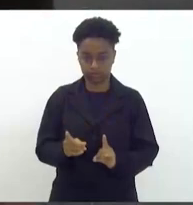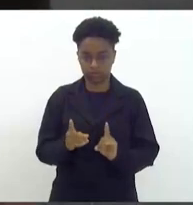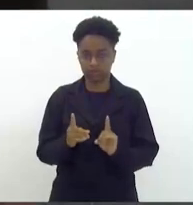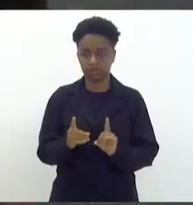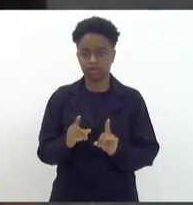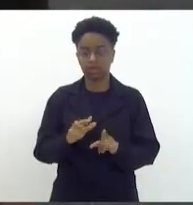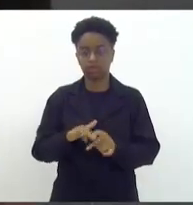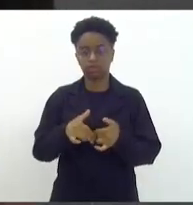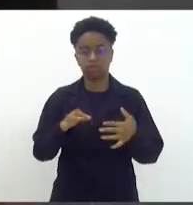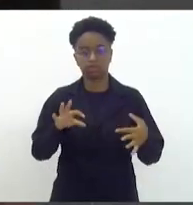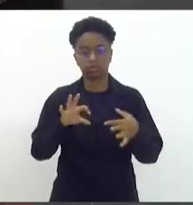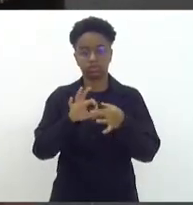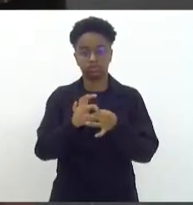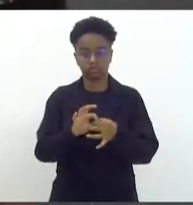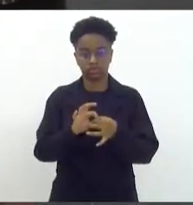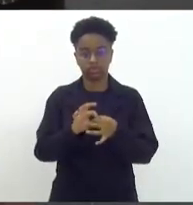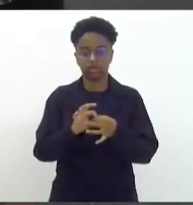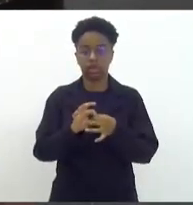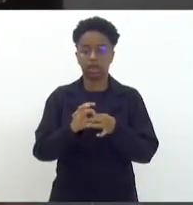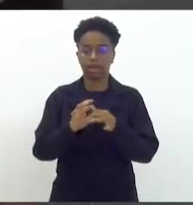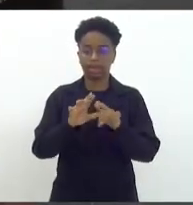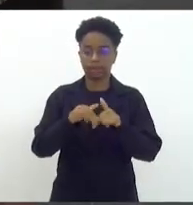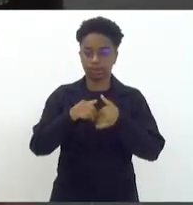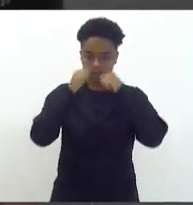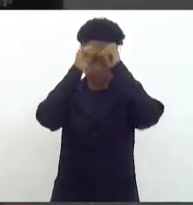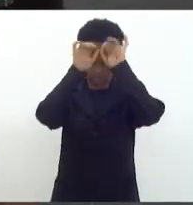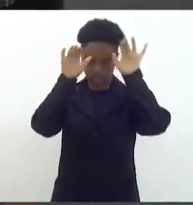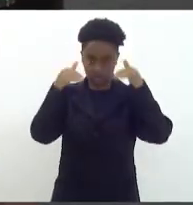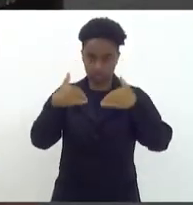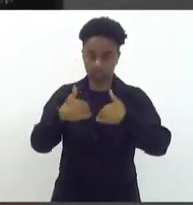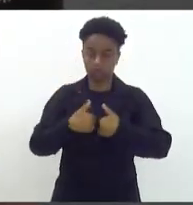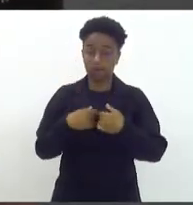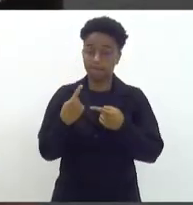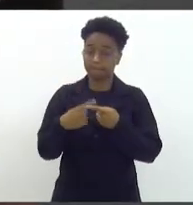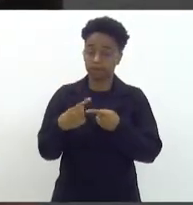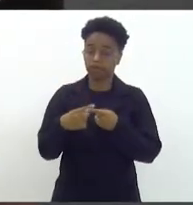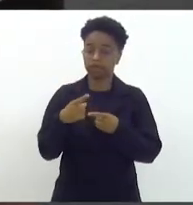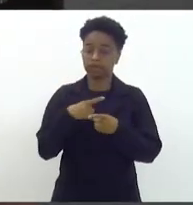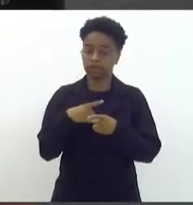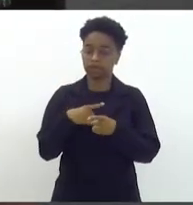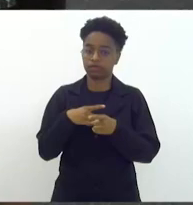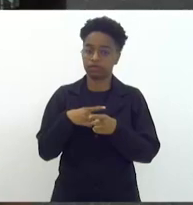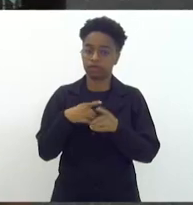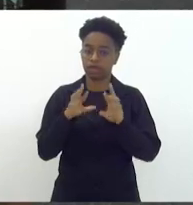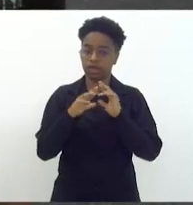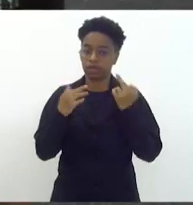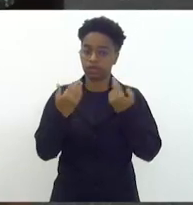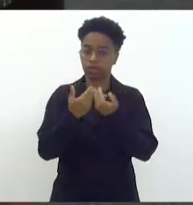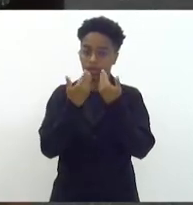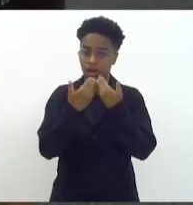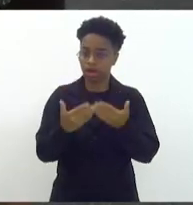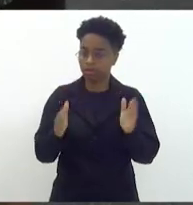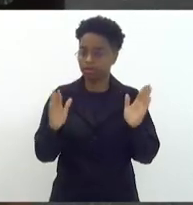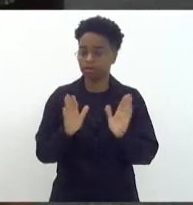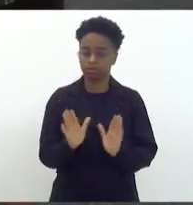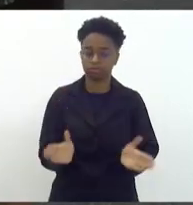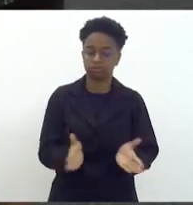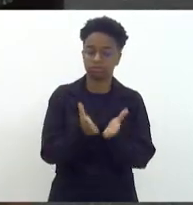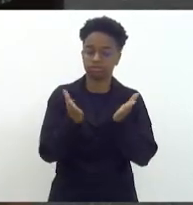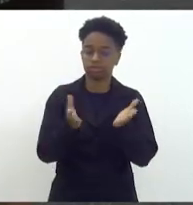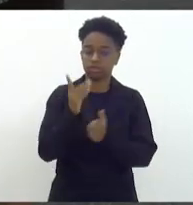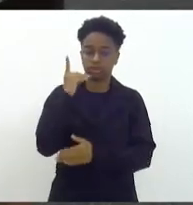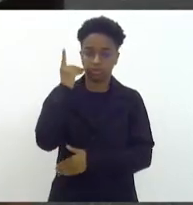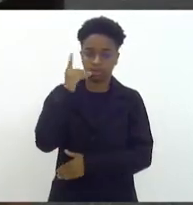vinculada ao transtorno de espectro autista a partir de uma audiência pública promovida pelo deputado